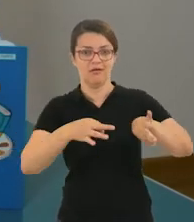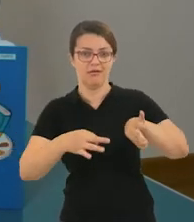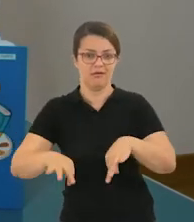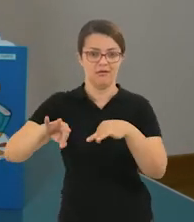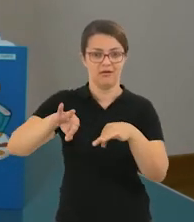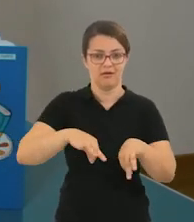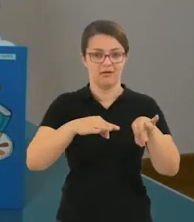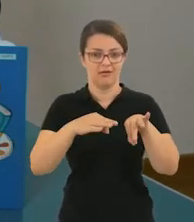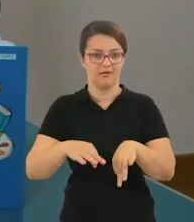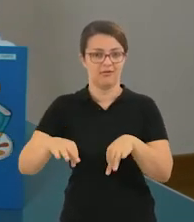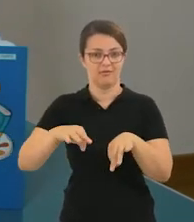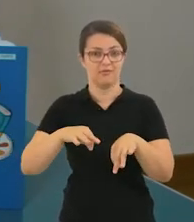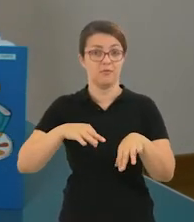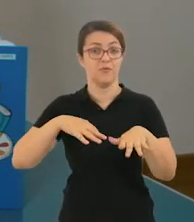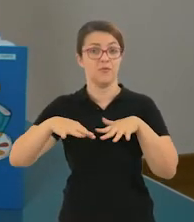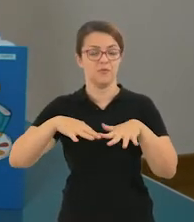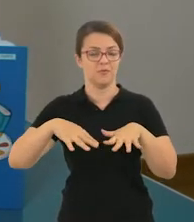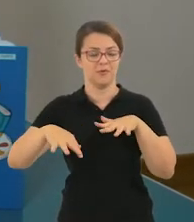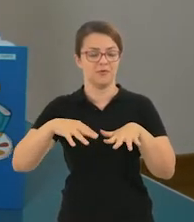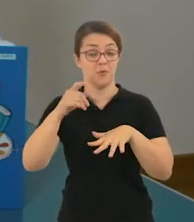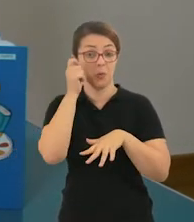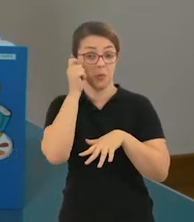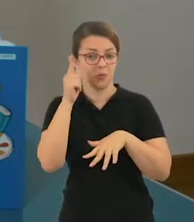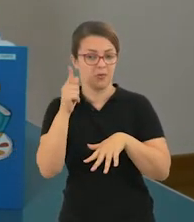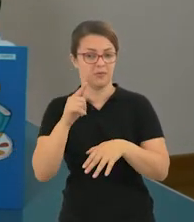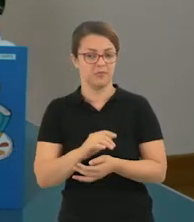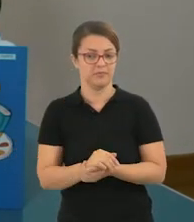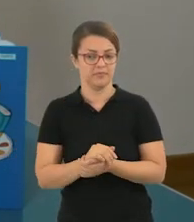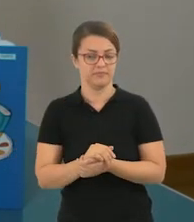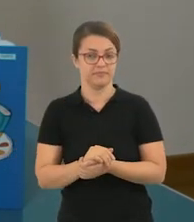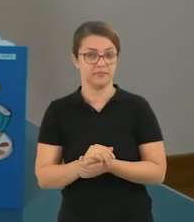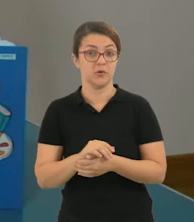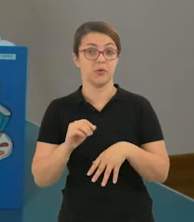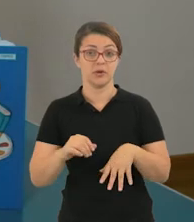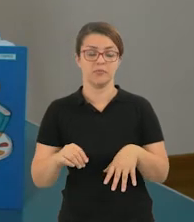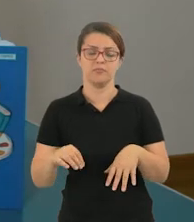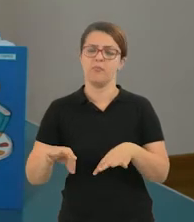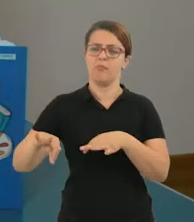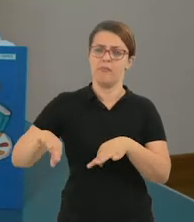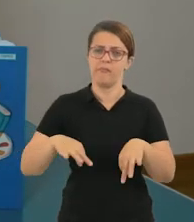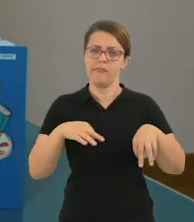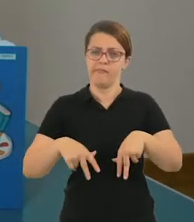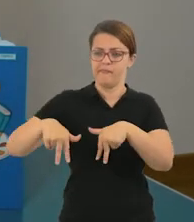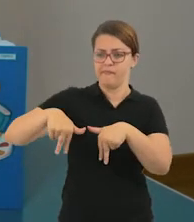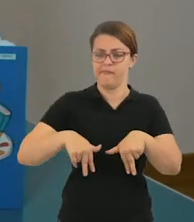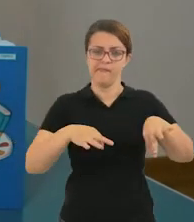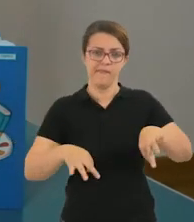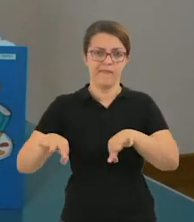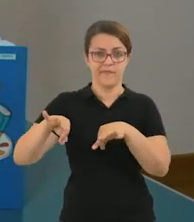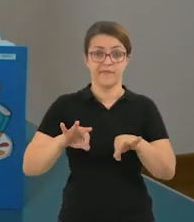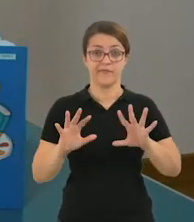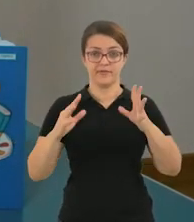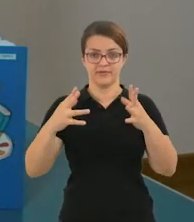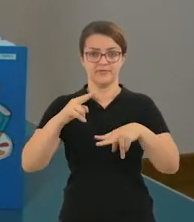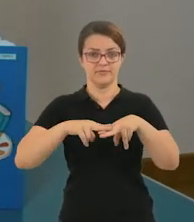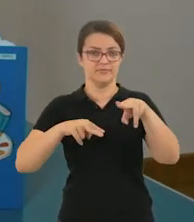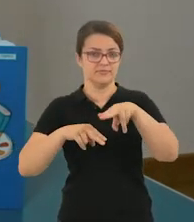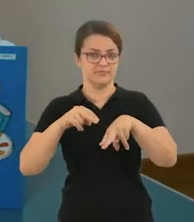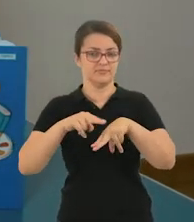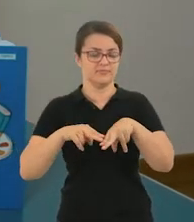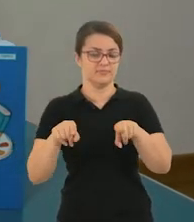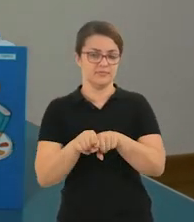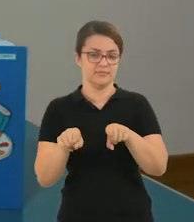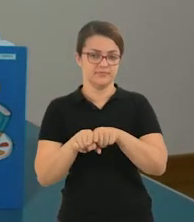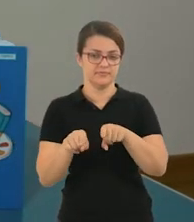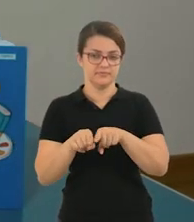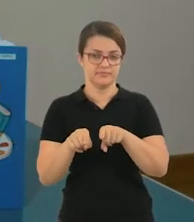dessa atividade de manifestação cultural. Então, a quadrilha na festa junina, ela é uma forma de manifestação cultural. Lá na nossa